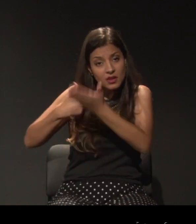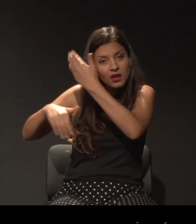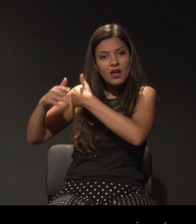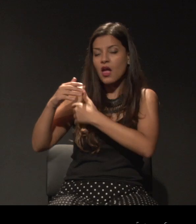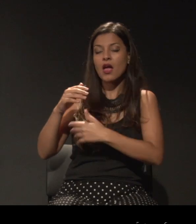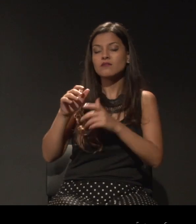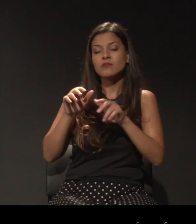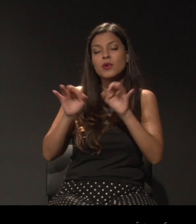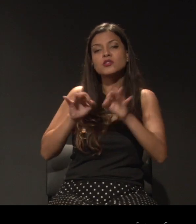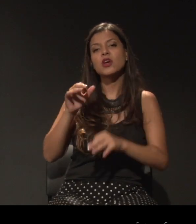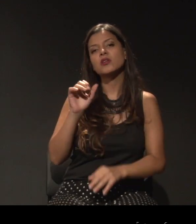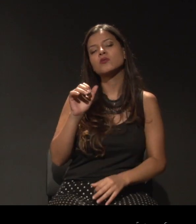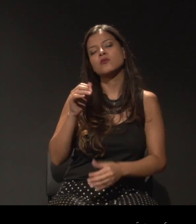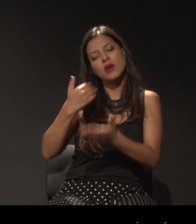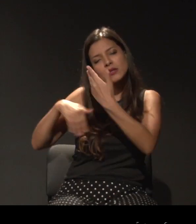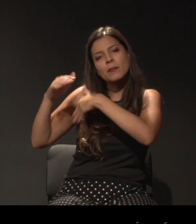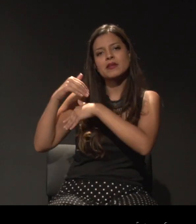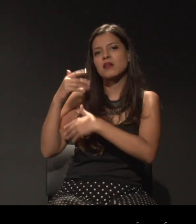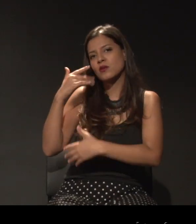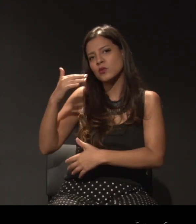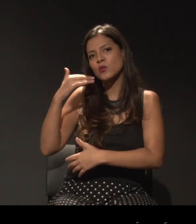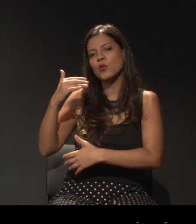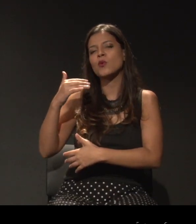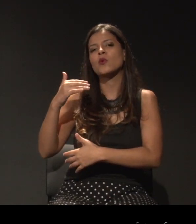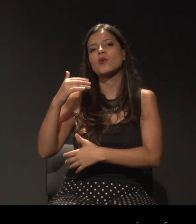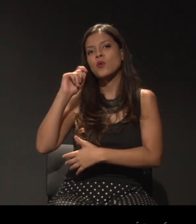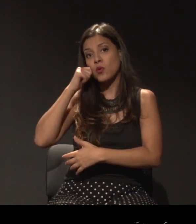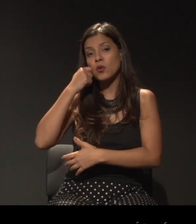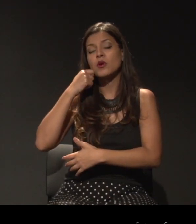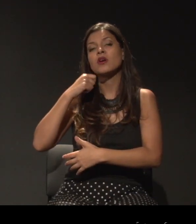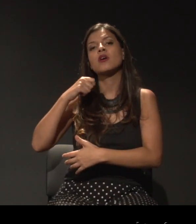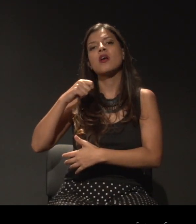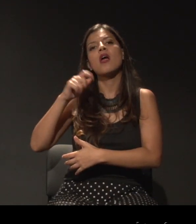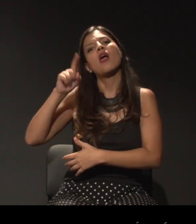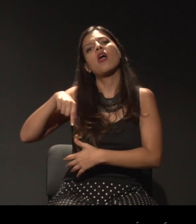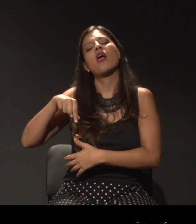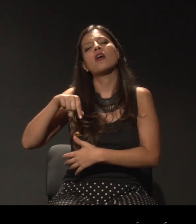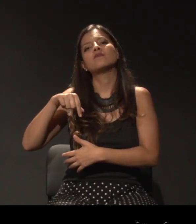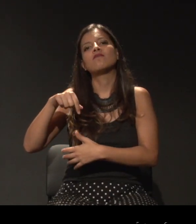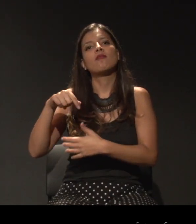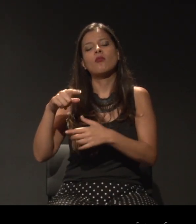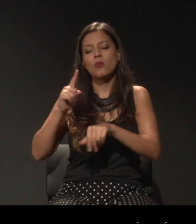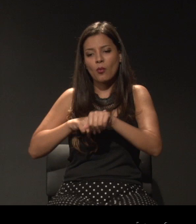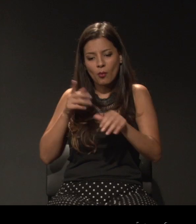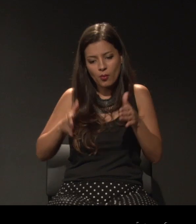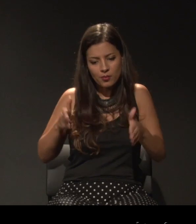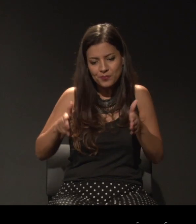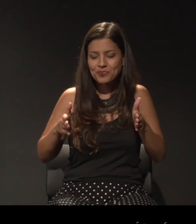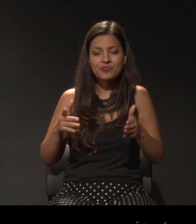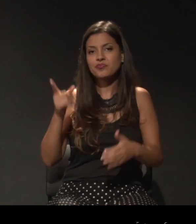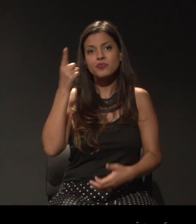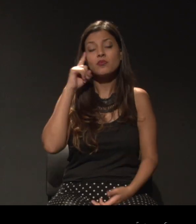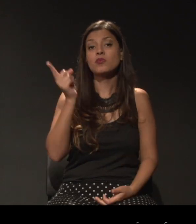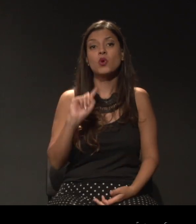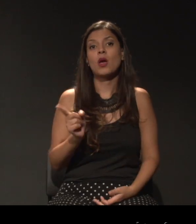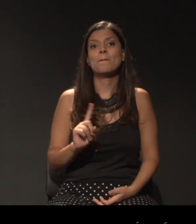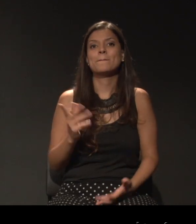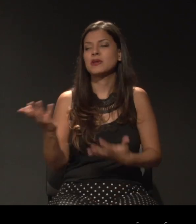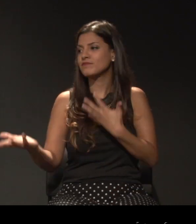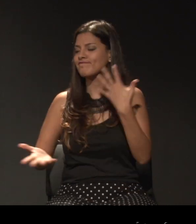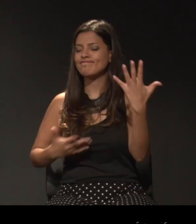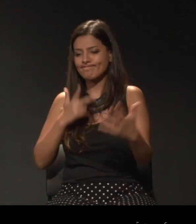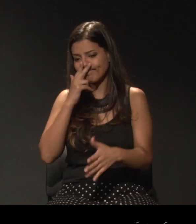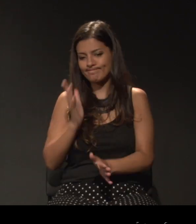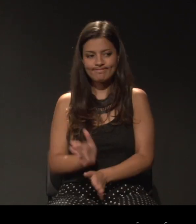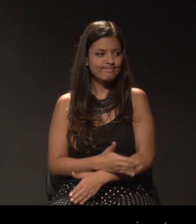vem para fazer esses questionamentos que... Chegou um momento na nossa vida que a gente não sabia mais... A gente se viu